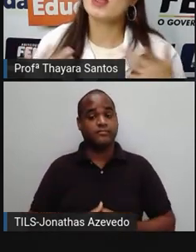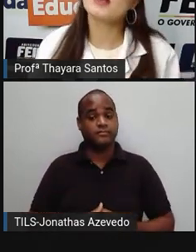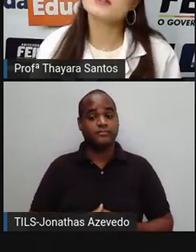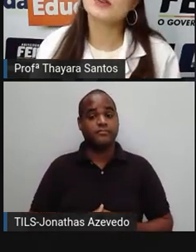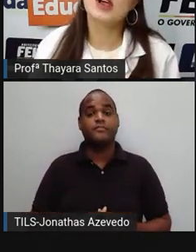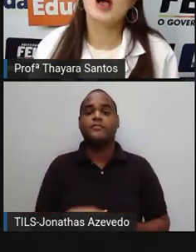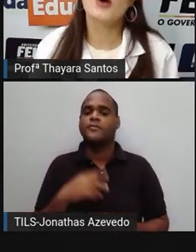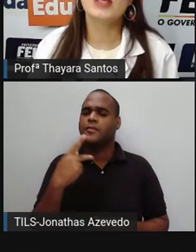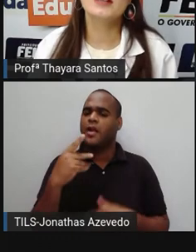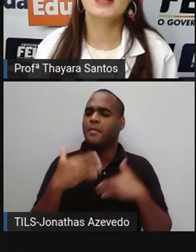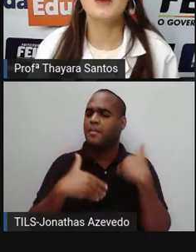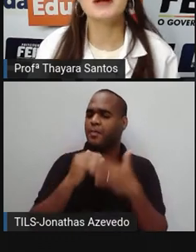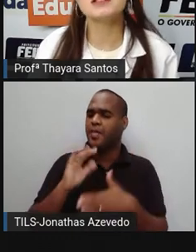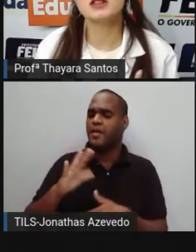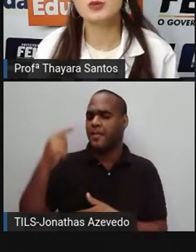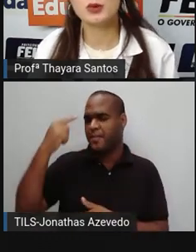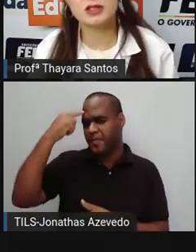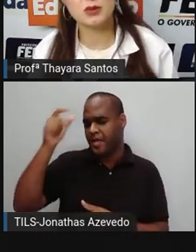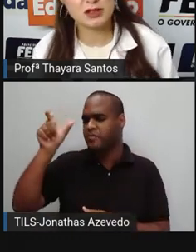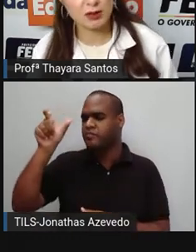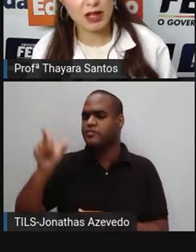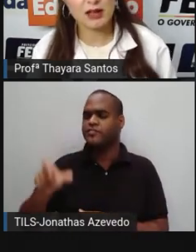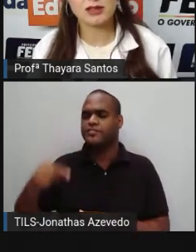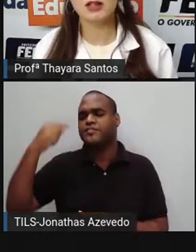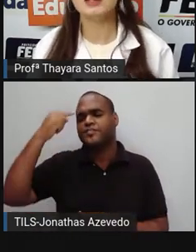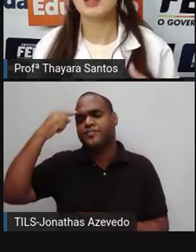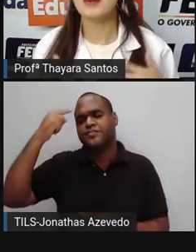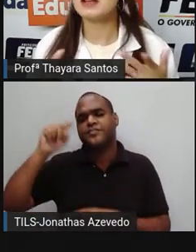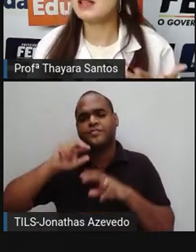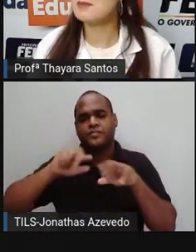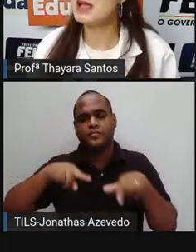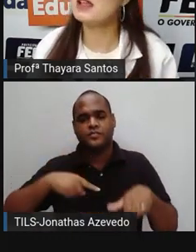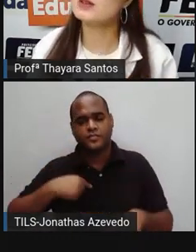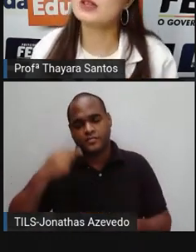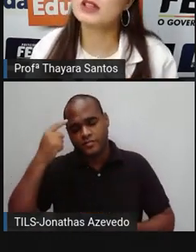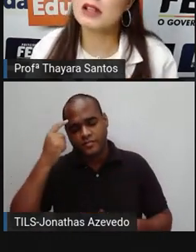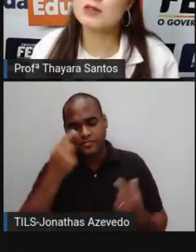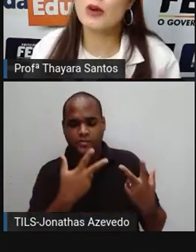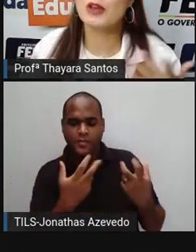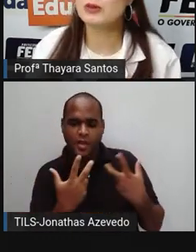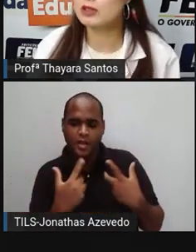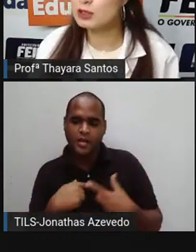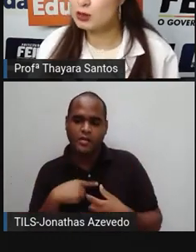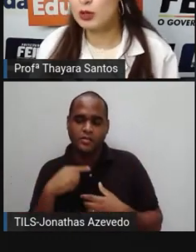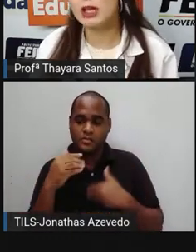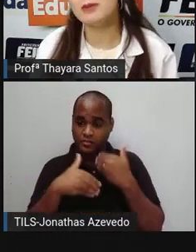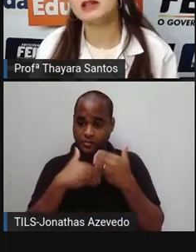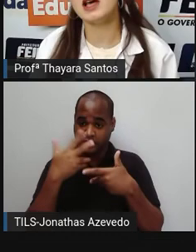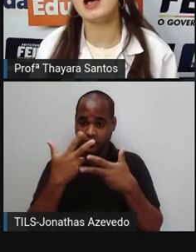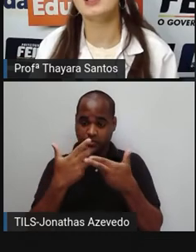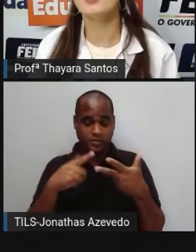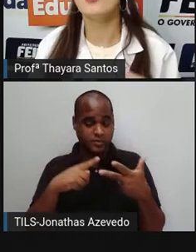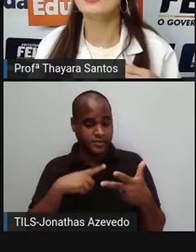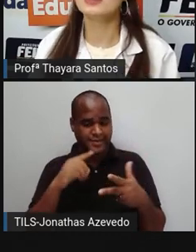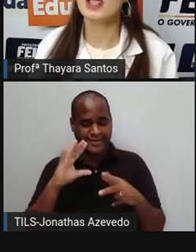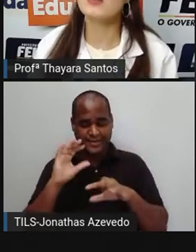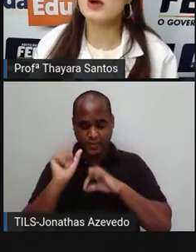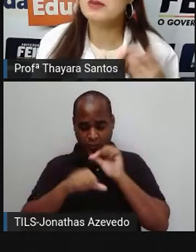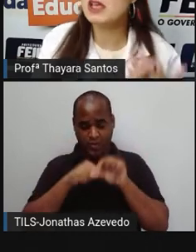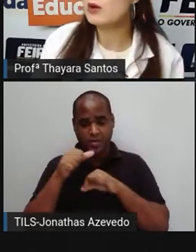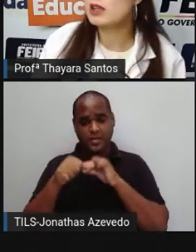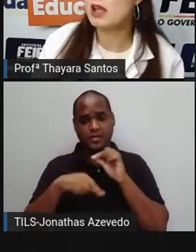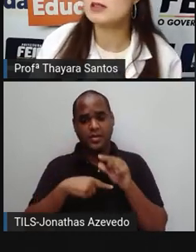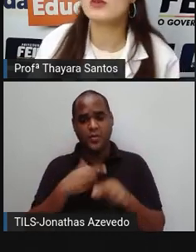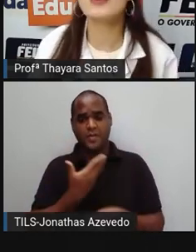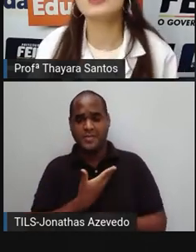por acaso alguém está passando por uma situação dessa, está percebendo que está desenvolvendo um transtorno alimentar, ou que tem